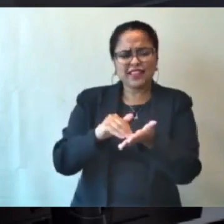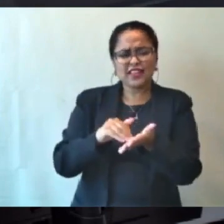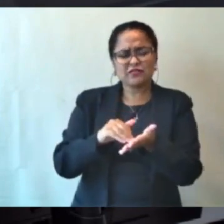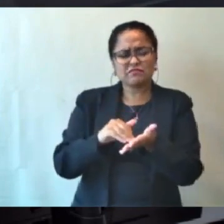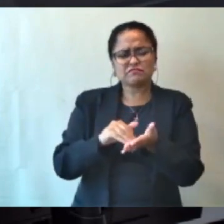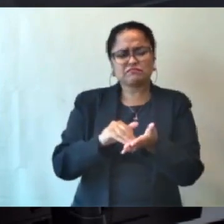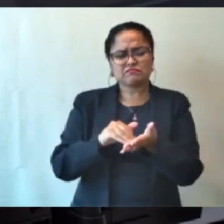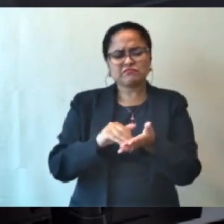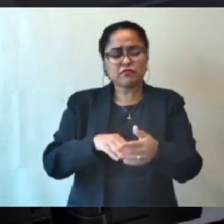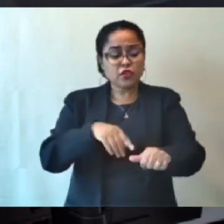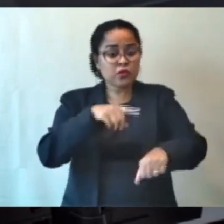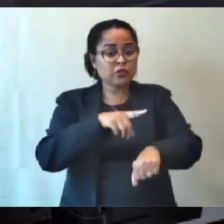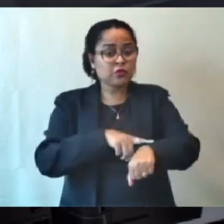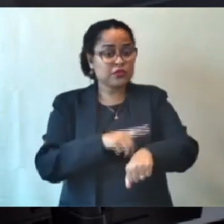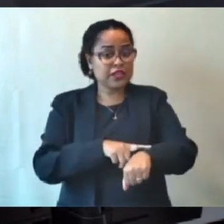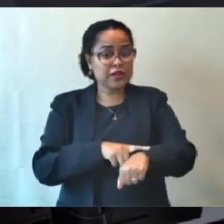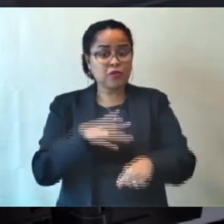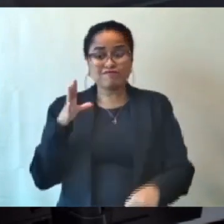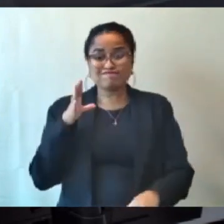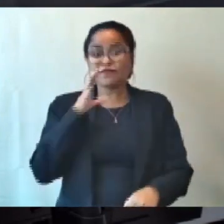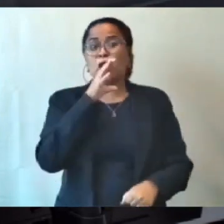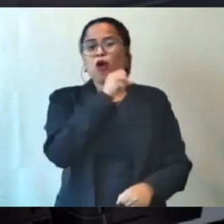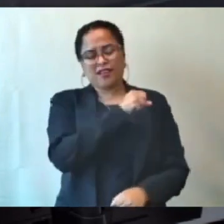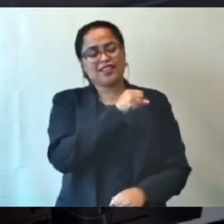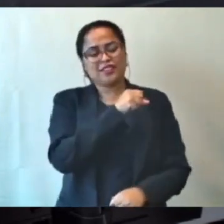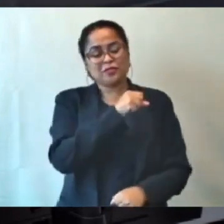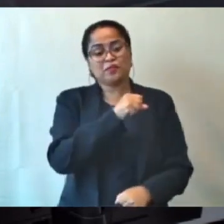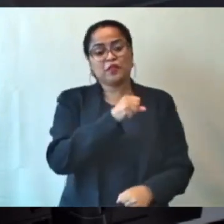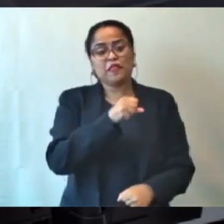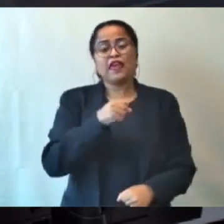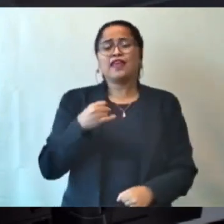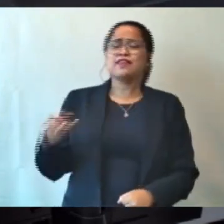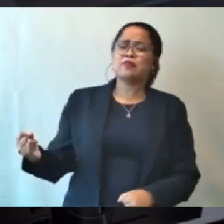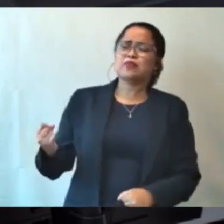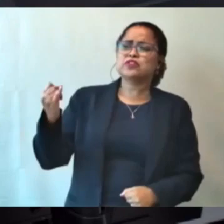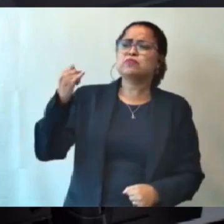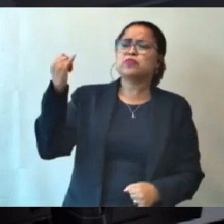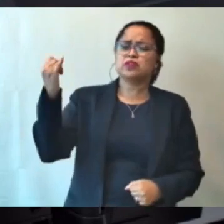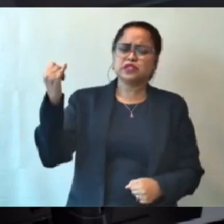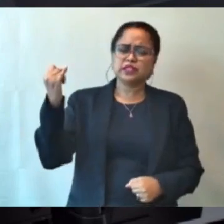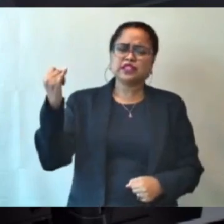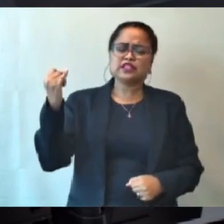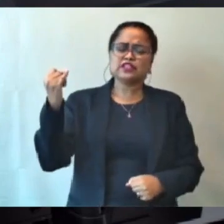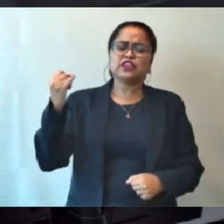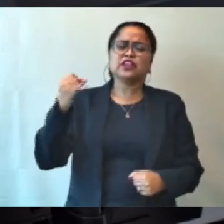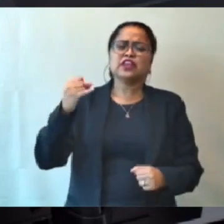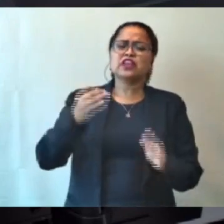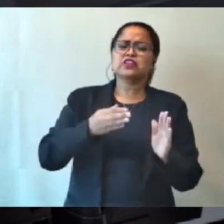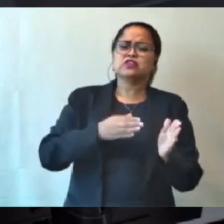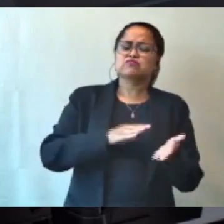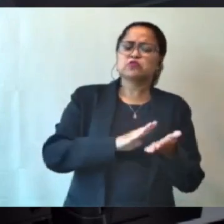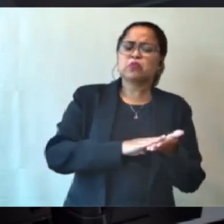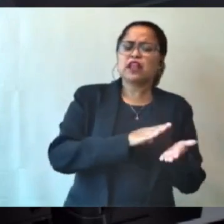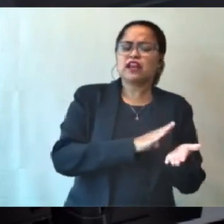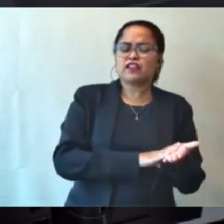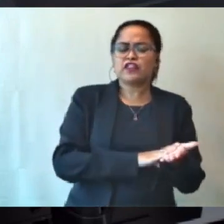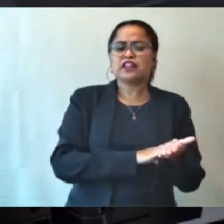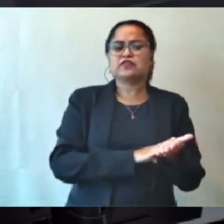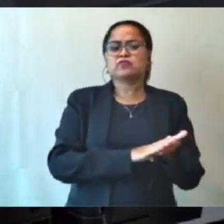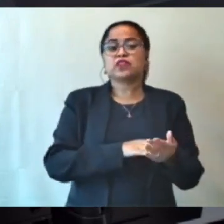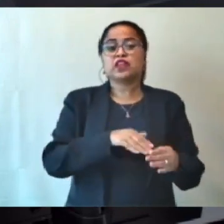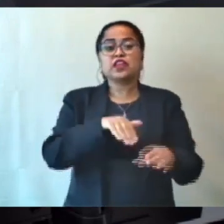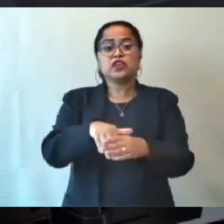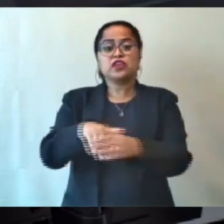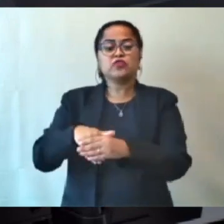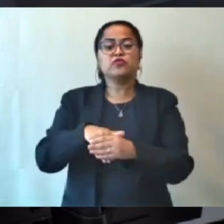que é corrido para todos nós, e eu acho importante a gente superar aqui a pauta e já votar os próximos requerimentos. Se o